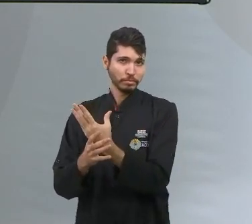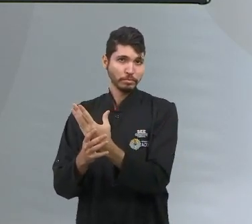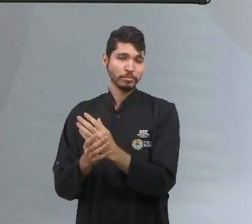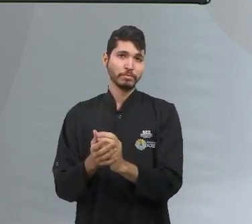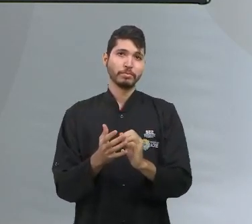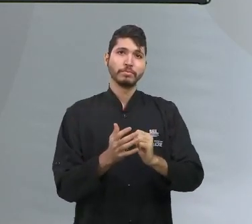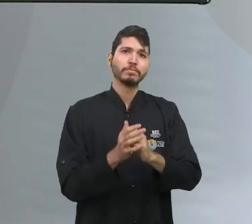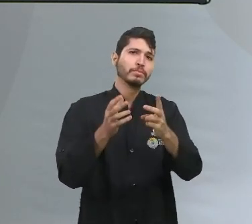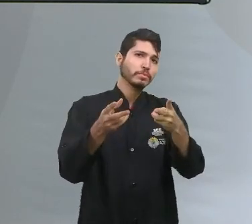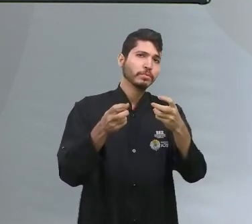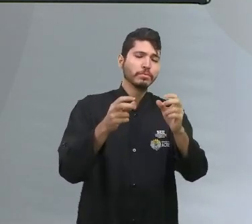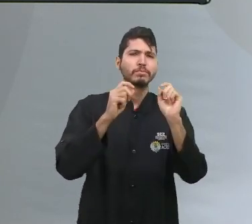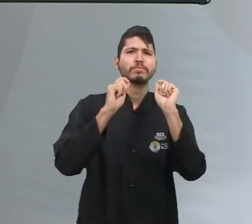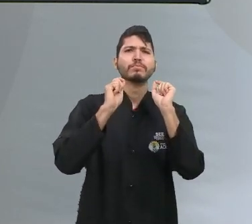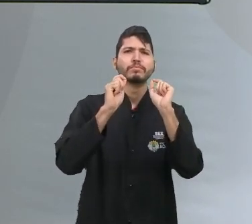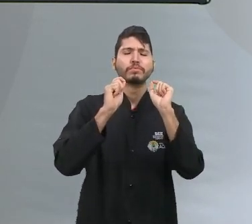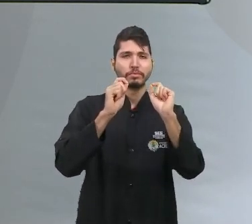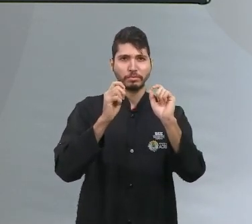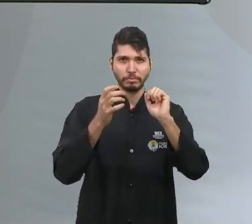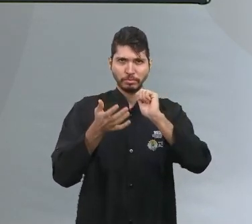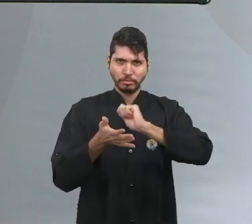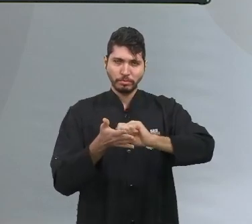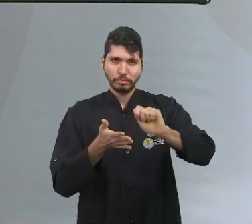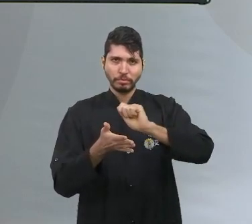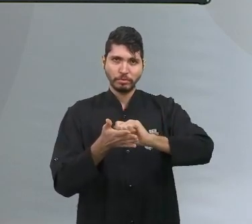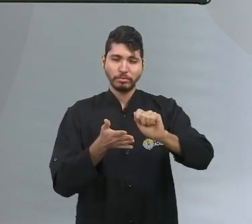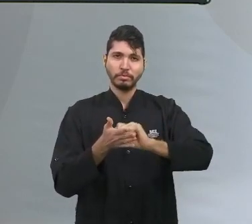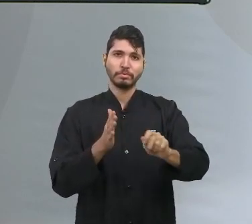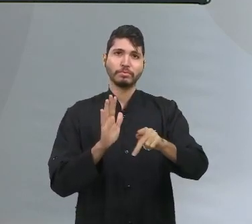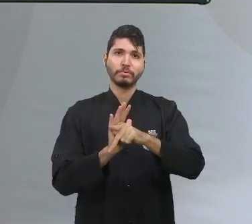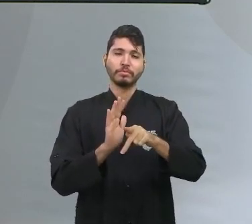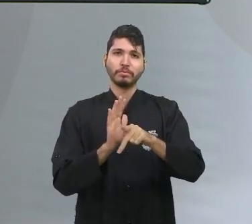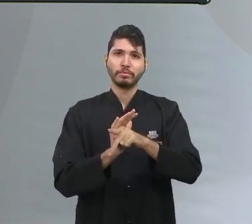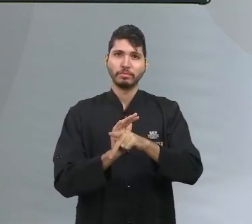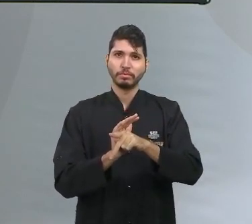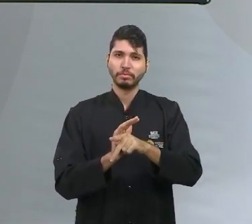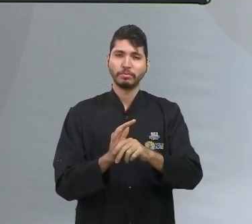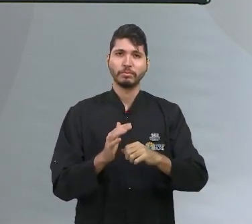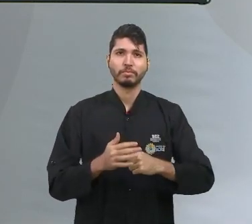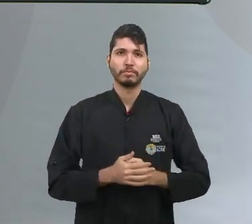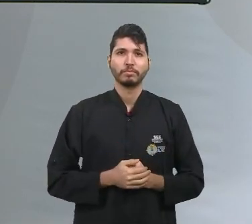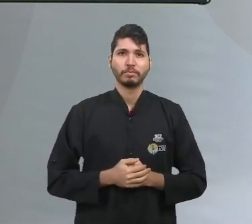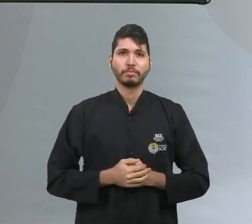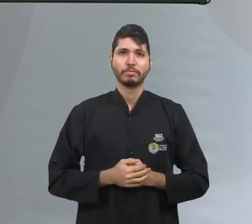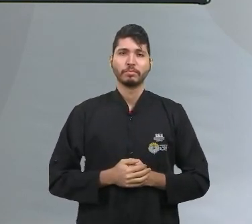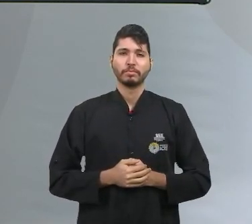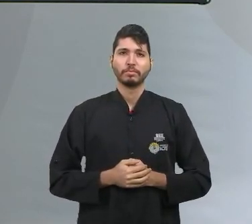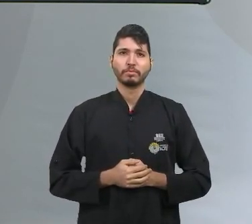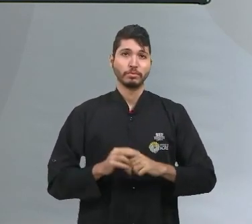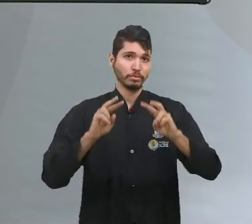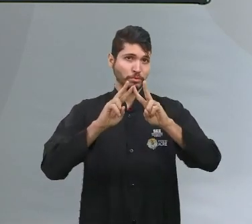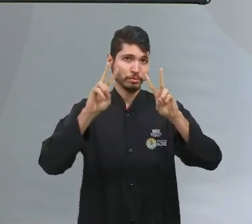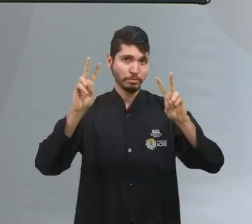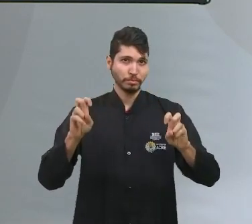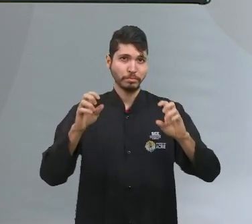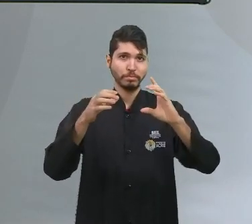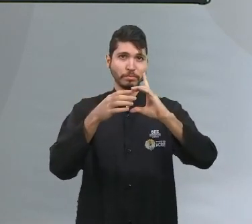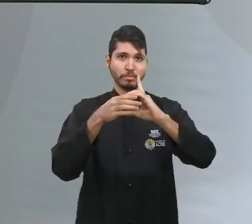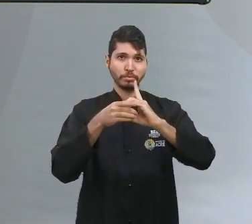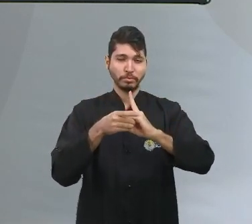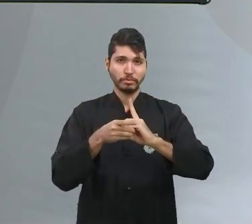possível perceber que há um cerne, ou, em outras palavras, uma essência, a questão da democracia